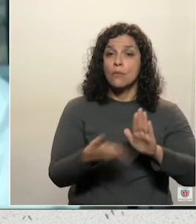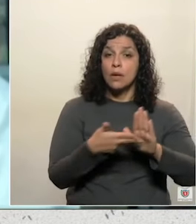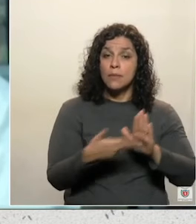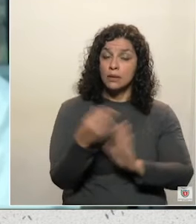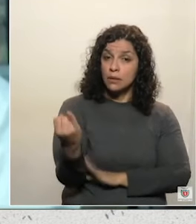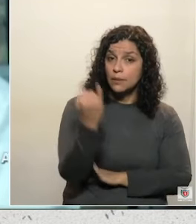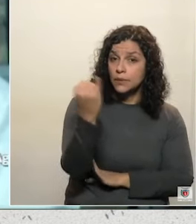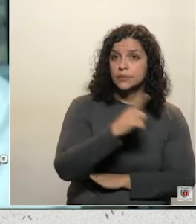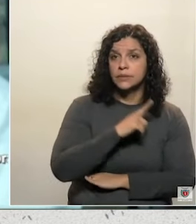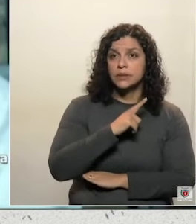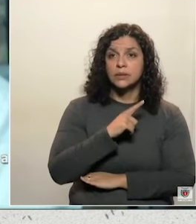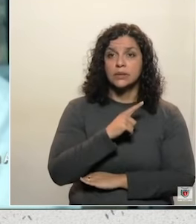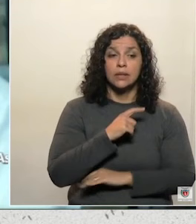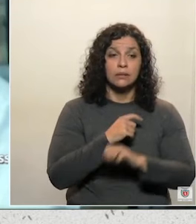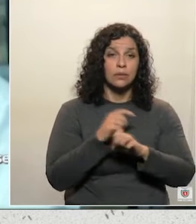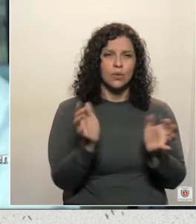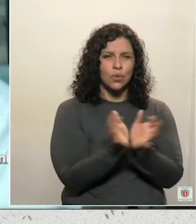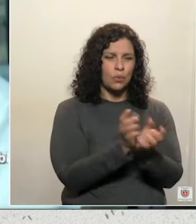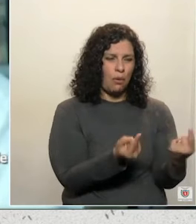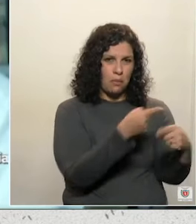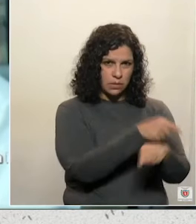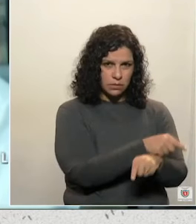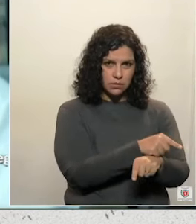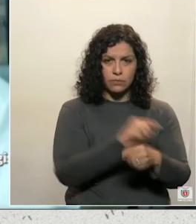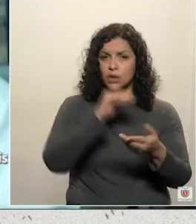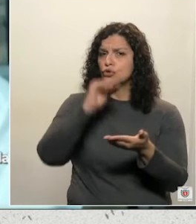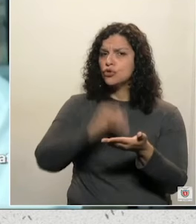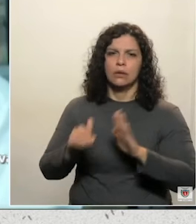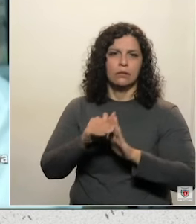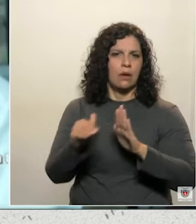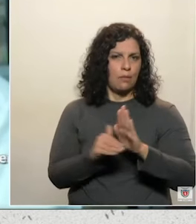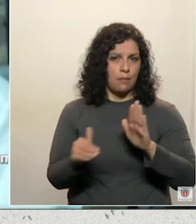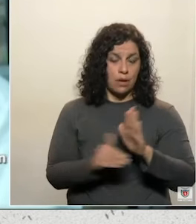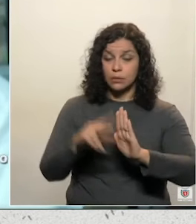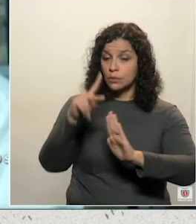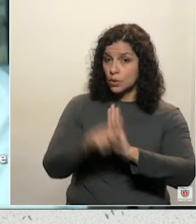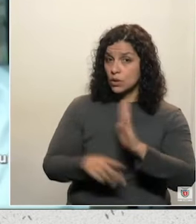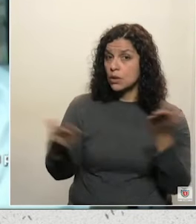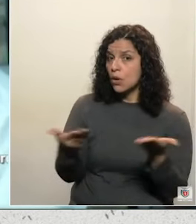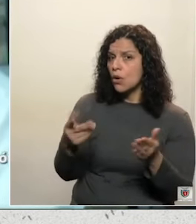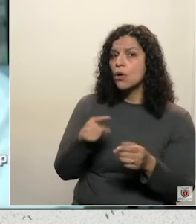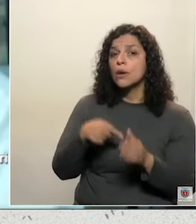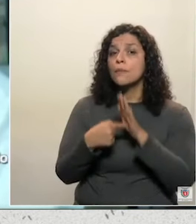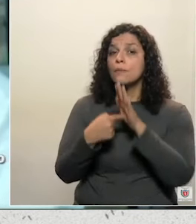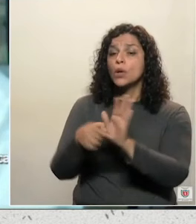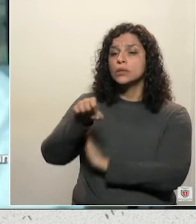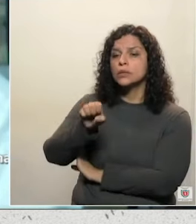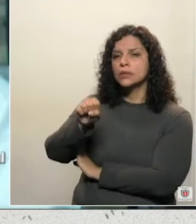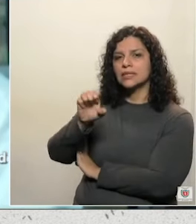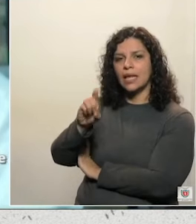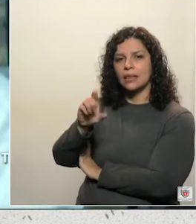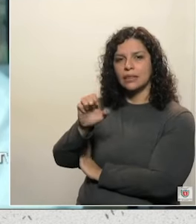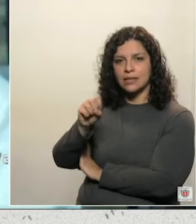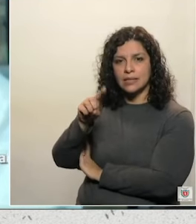importante da oposição, ele seja retirado de pauta. Esse projeto, ele traz para a SEDEST, para a